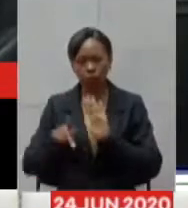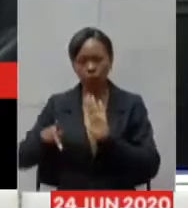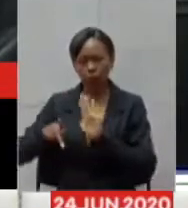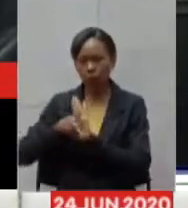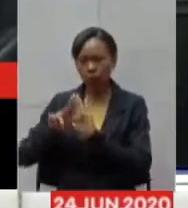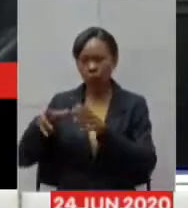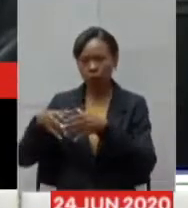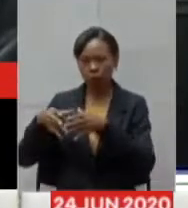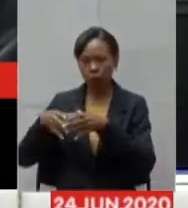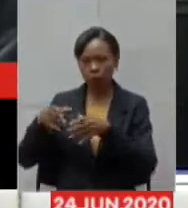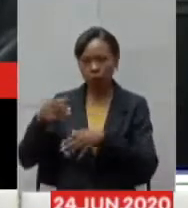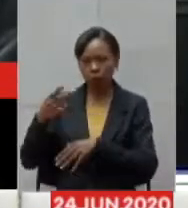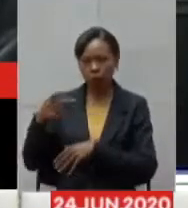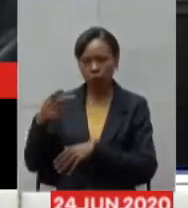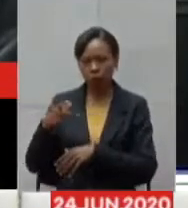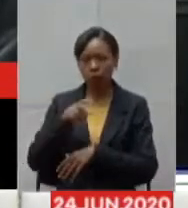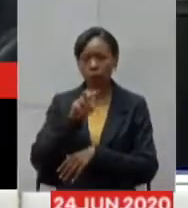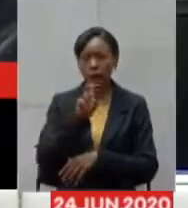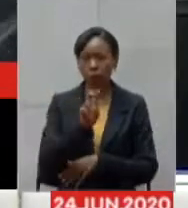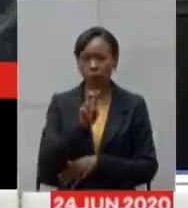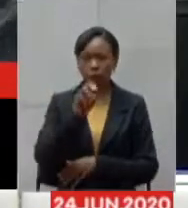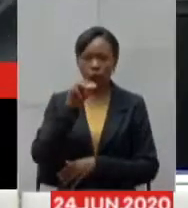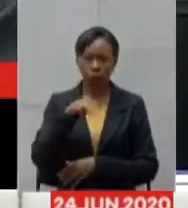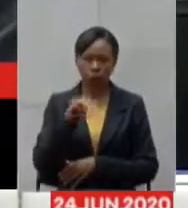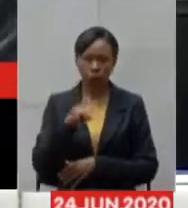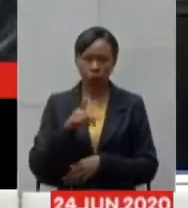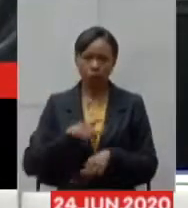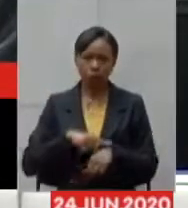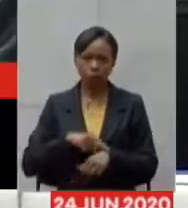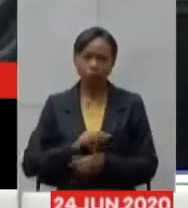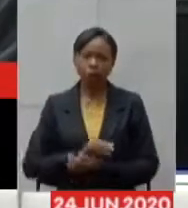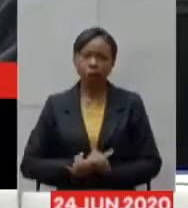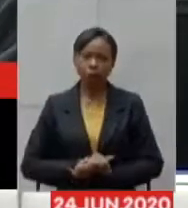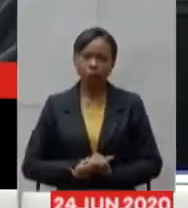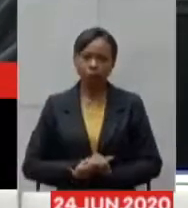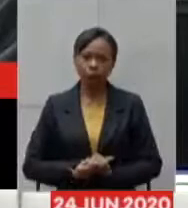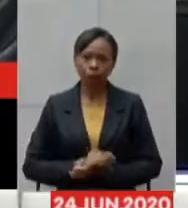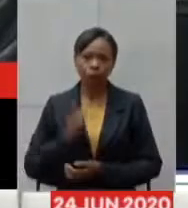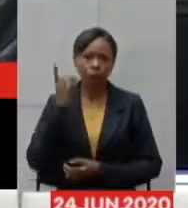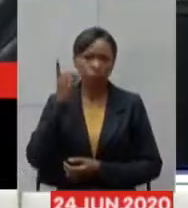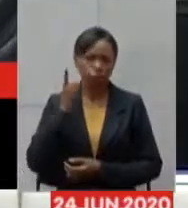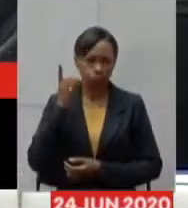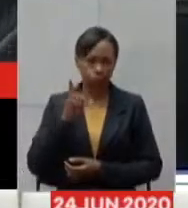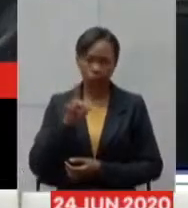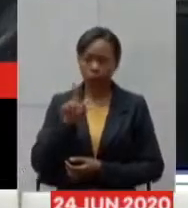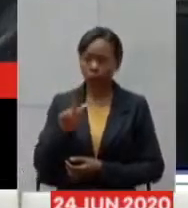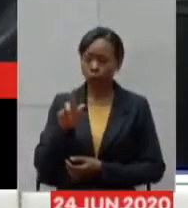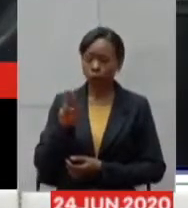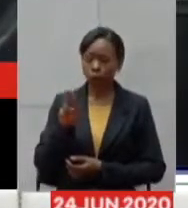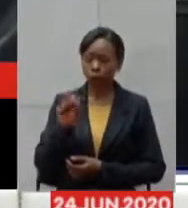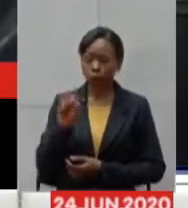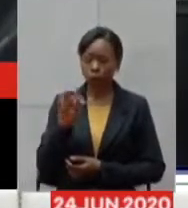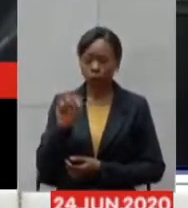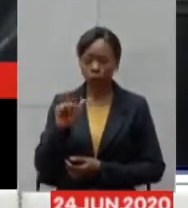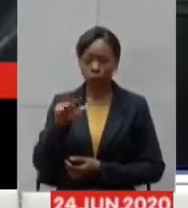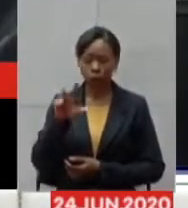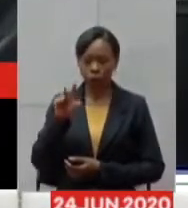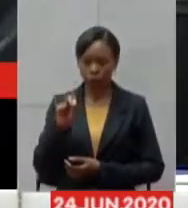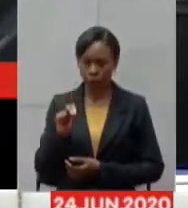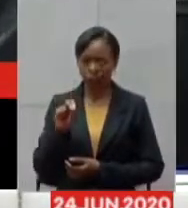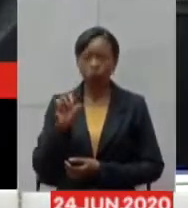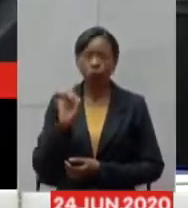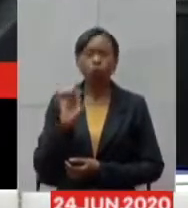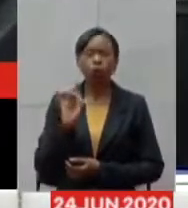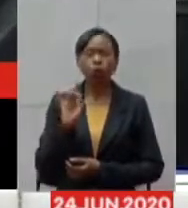bloco pelo prazo de cinco minutos deputado Gustavo eu só gostaria de antecipar que a minha